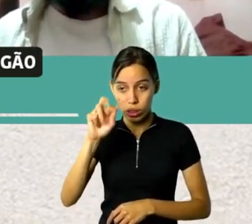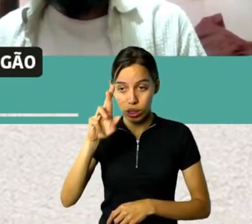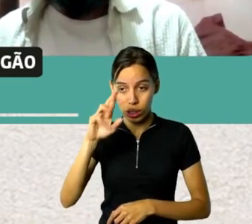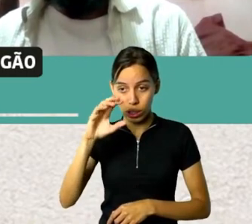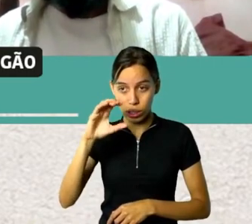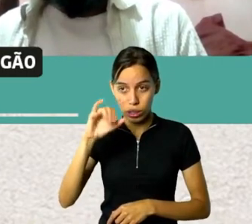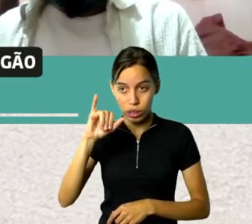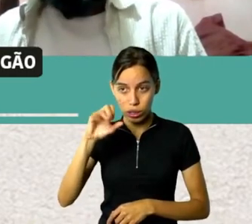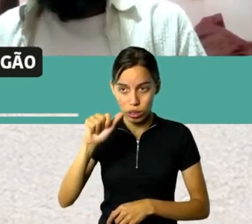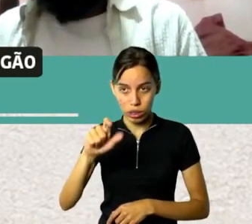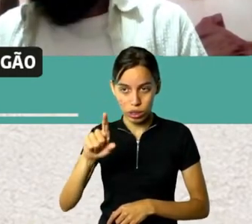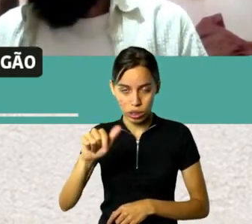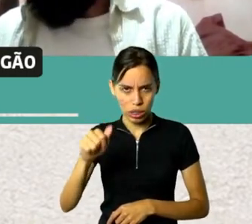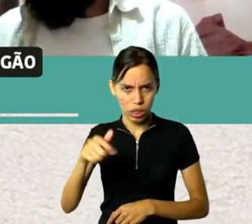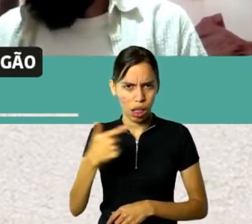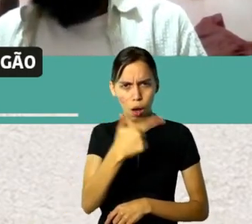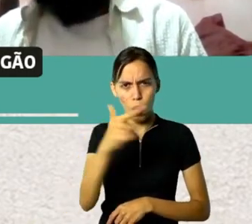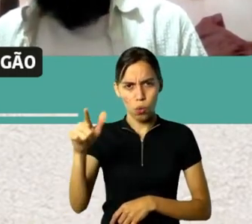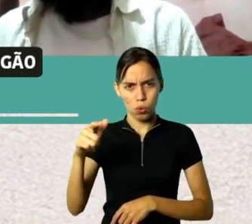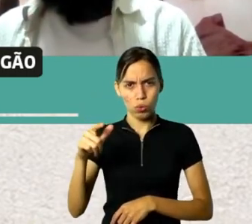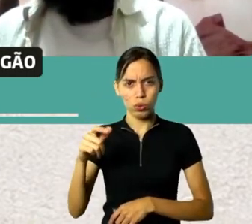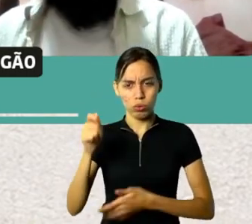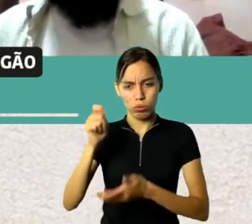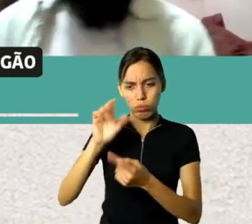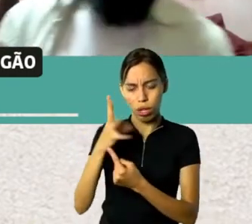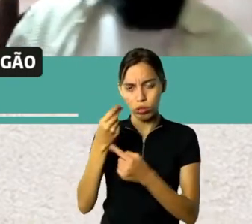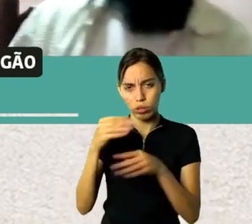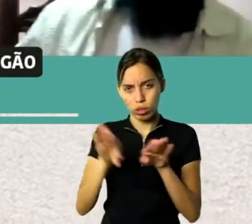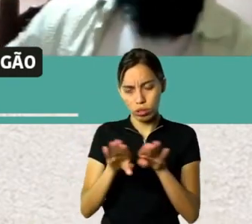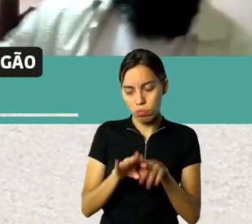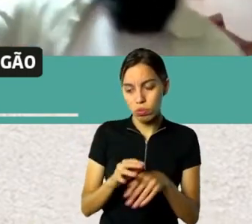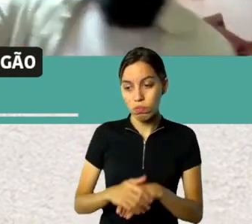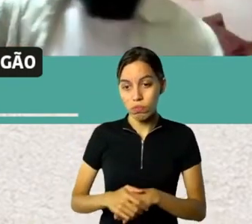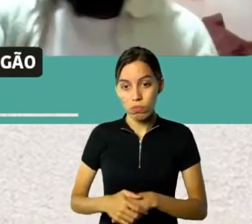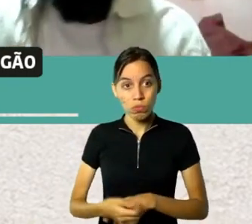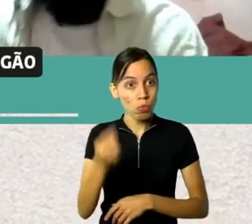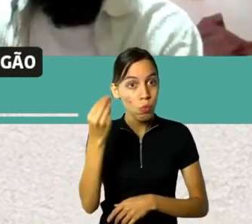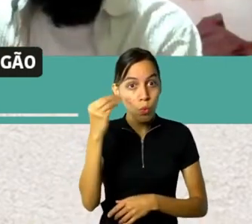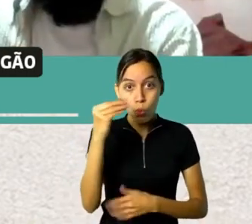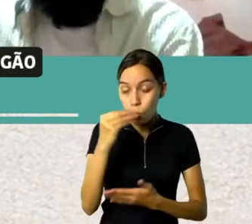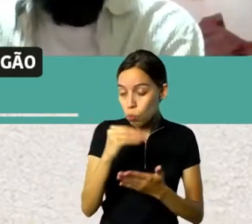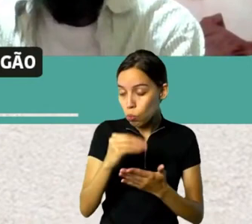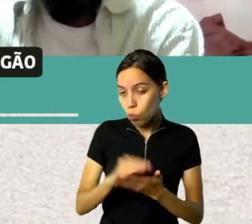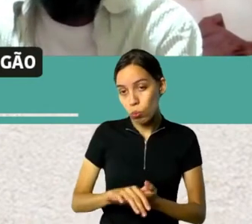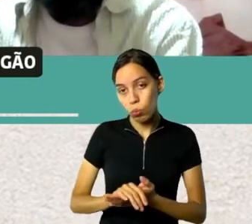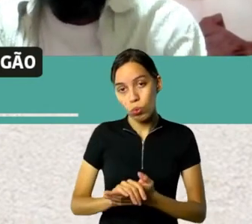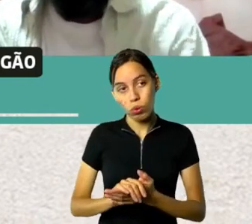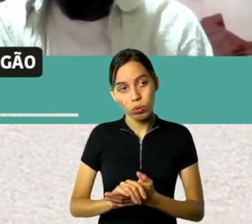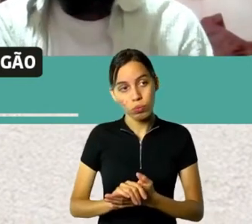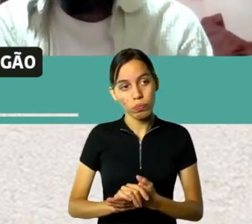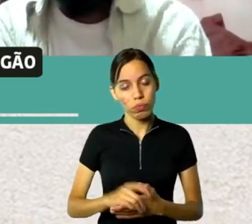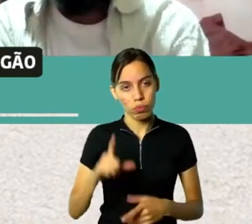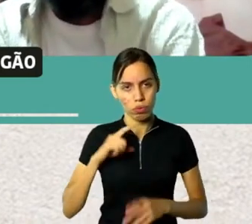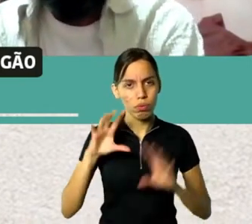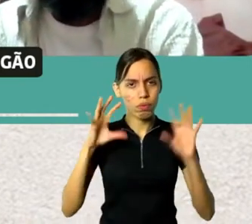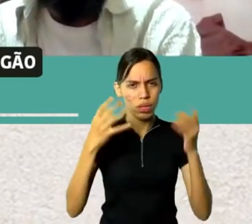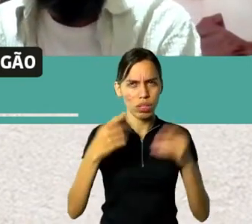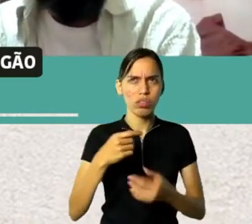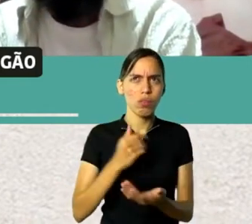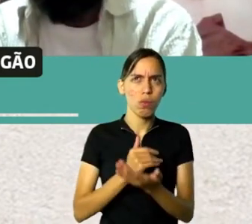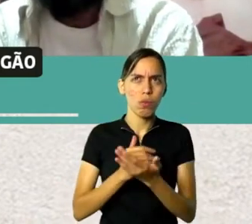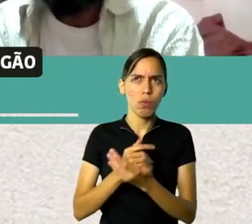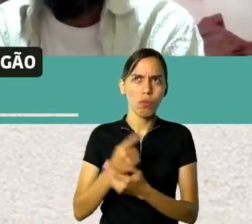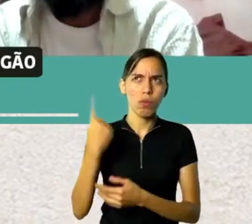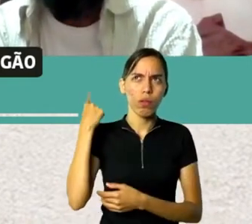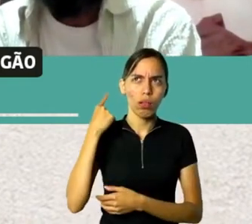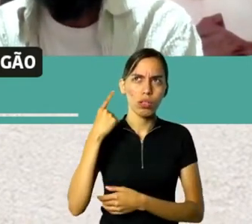30, e o Luiz Martins, que era o marido da Tarsila, falou para o Drummond, conversou com o Drummond lá no